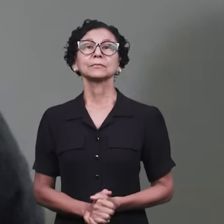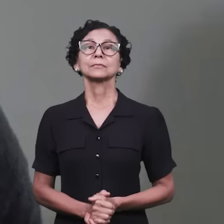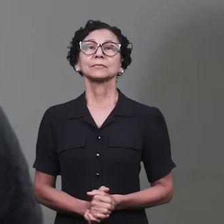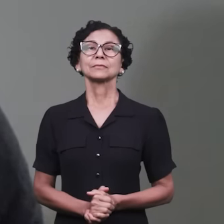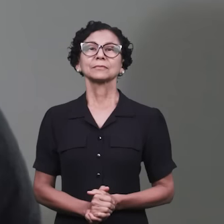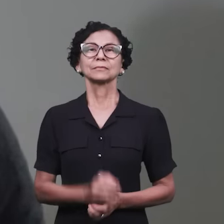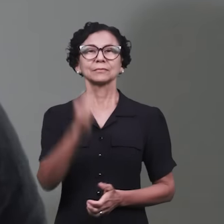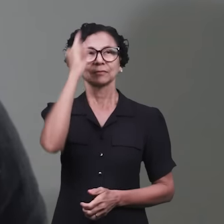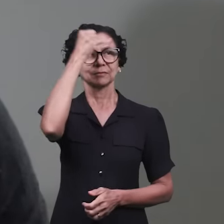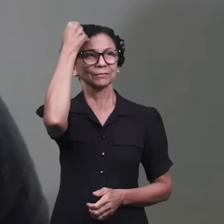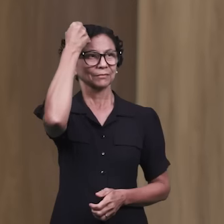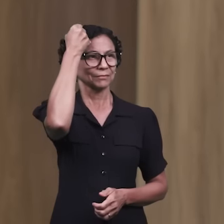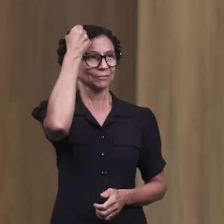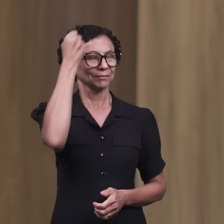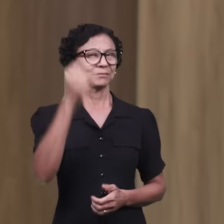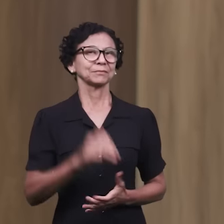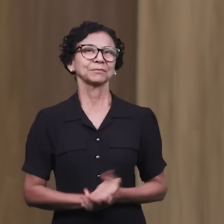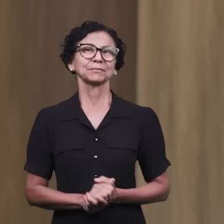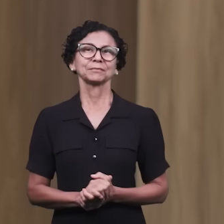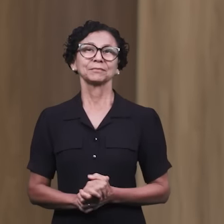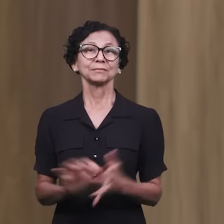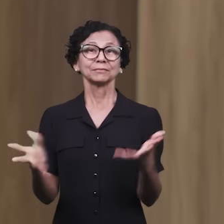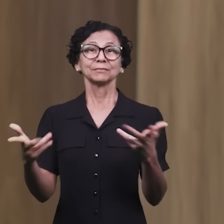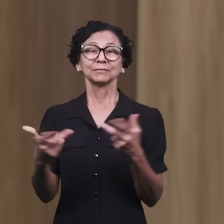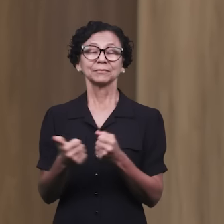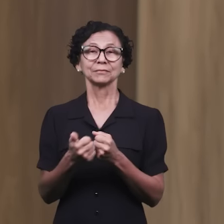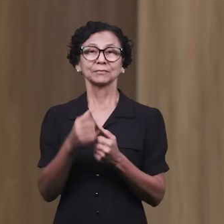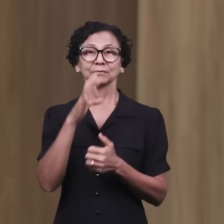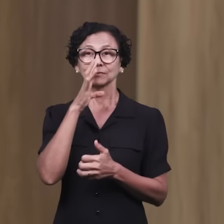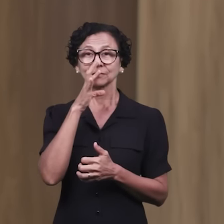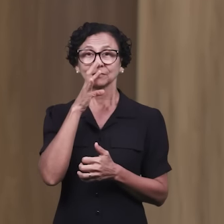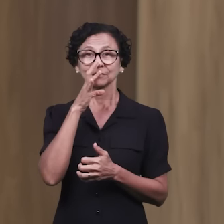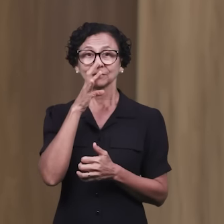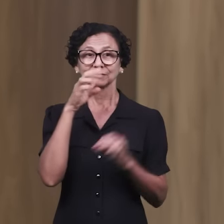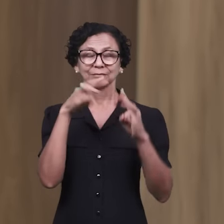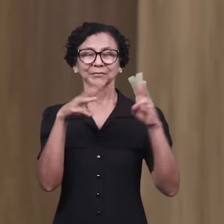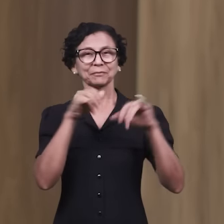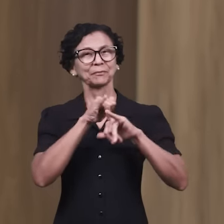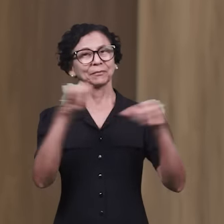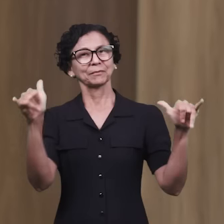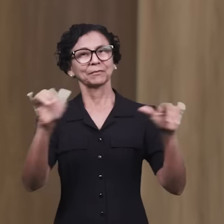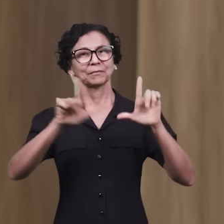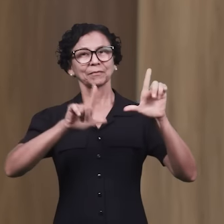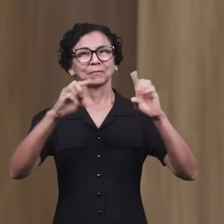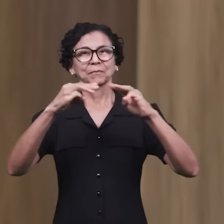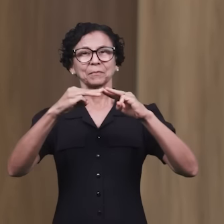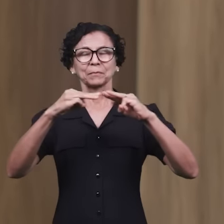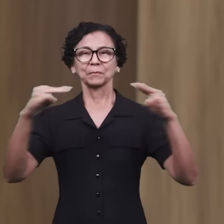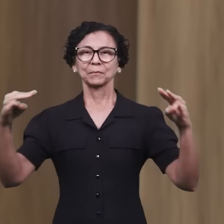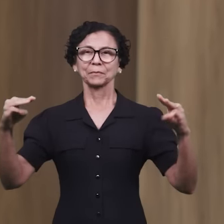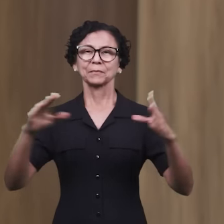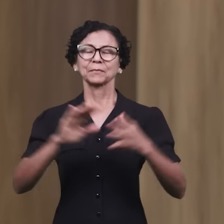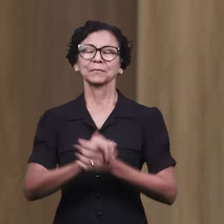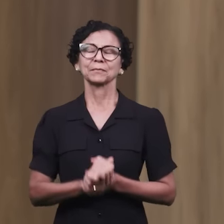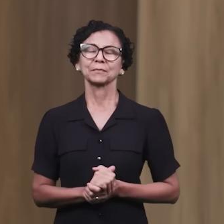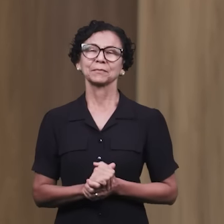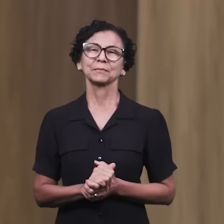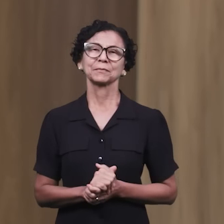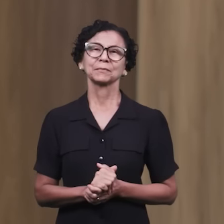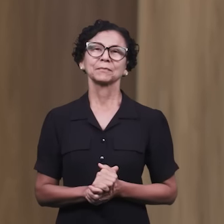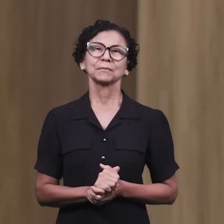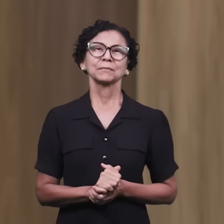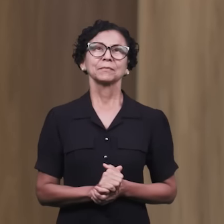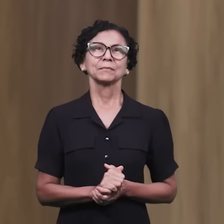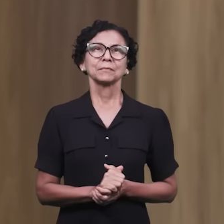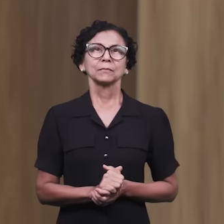retornamos com você, Jorge Pessoa. Maravilha! Você está assistindo aqui, olha, o Manaim News na TV Manaim, pelas nossas plataformas. E